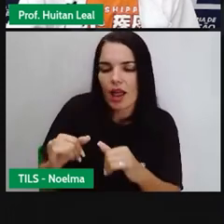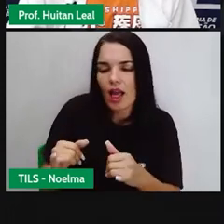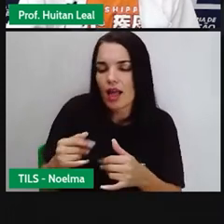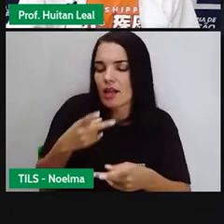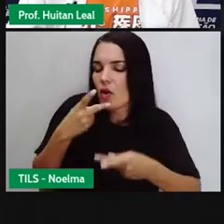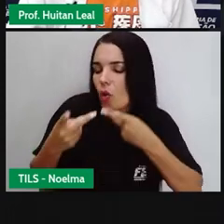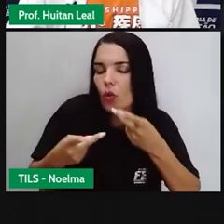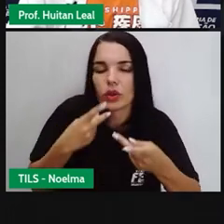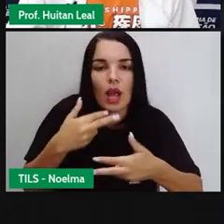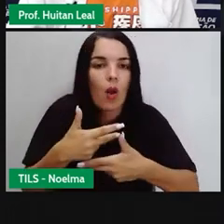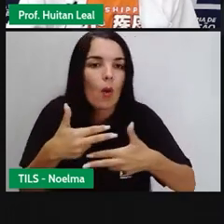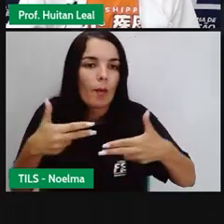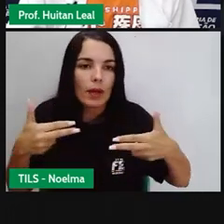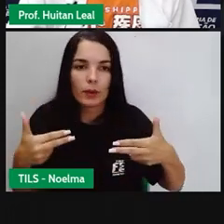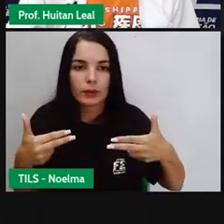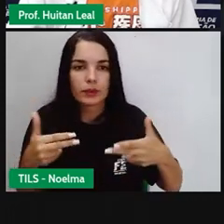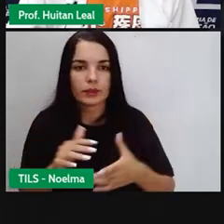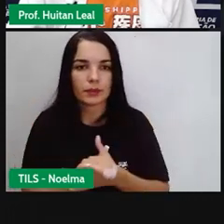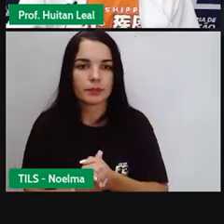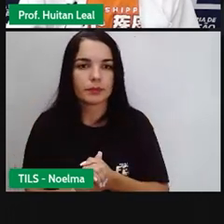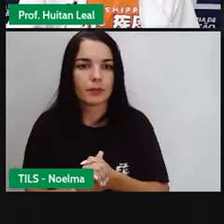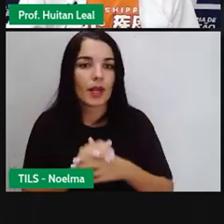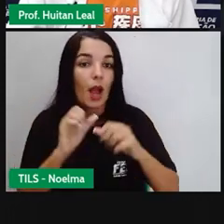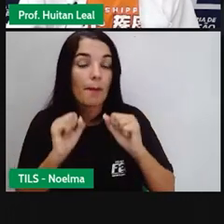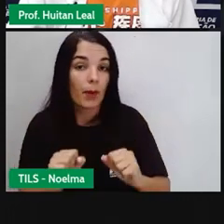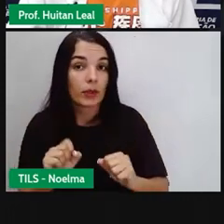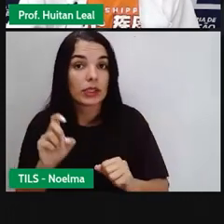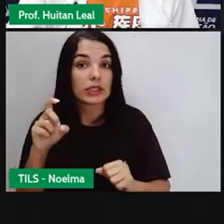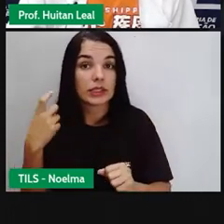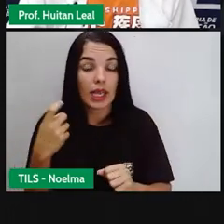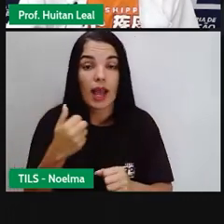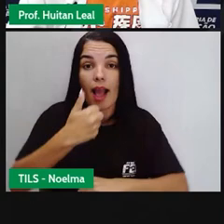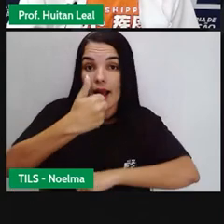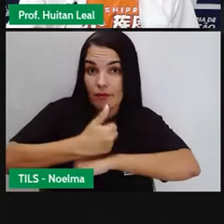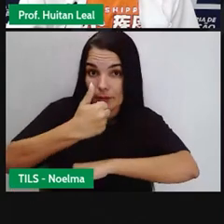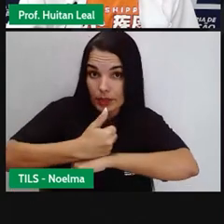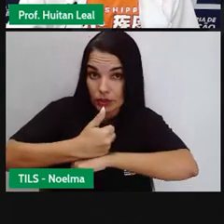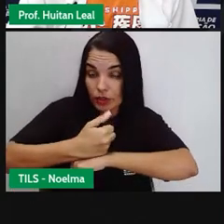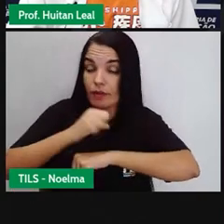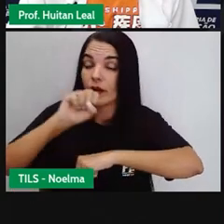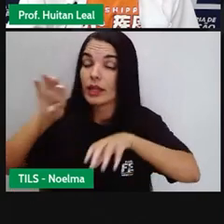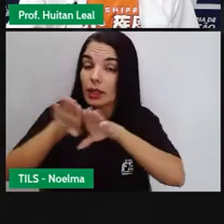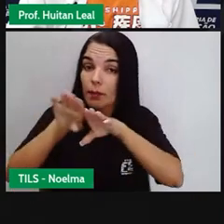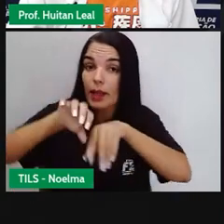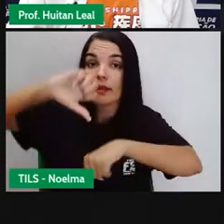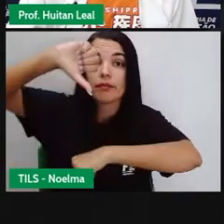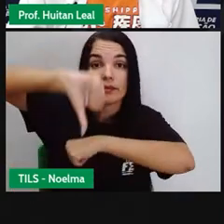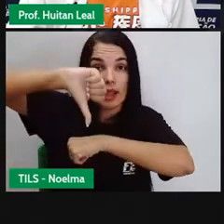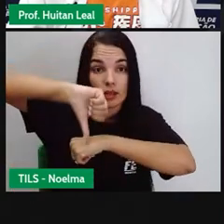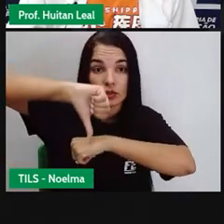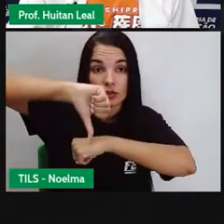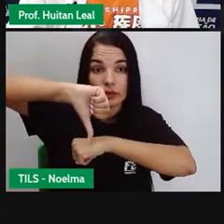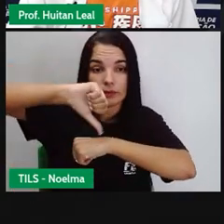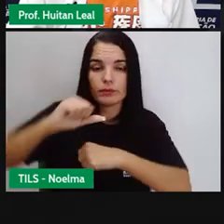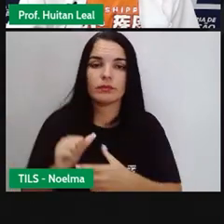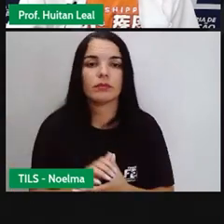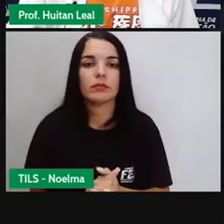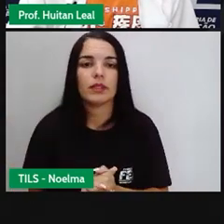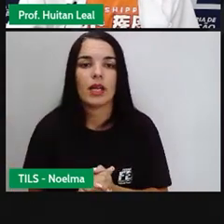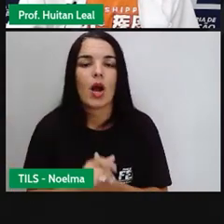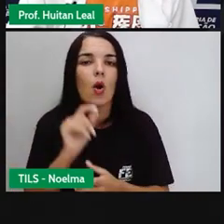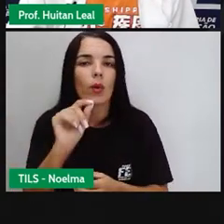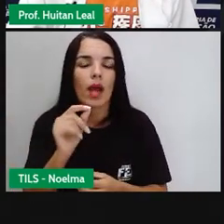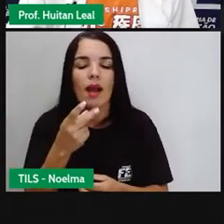A frase declarativa pode ser tanto afirmativa quanto negativa. Uma